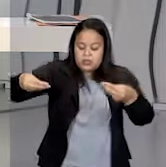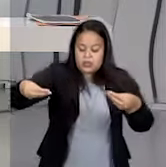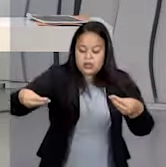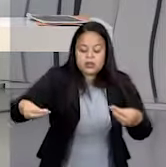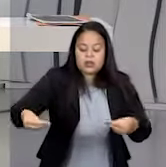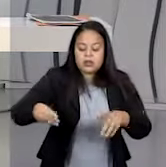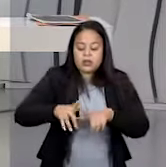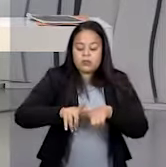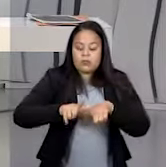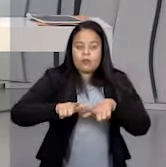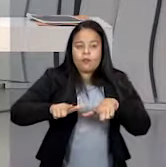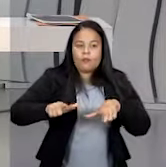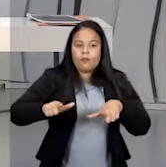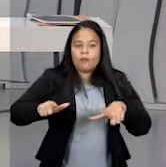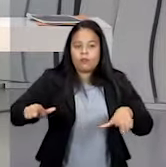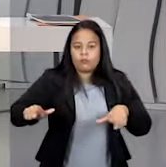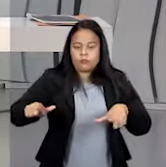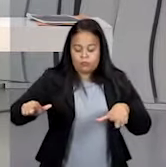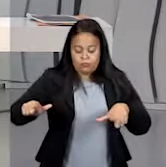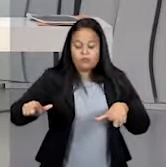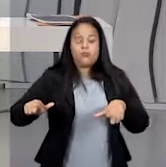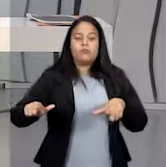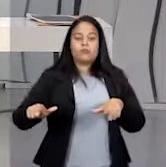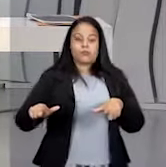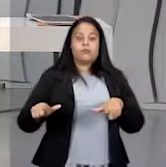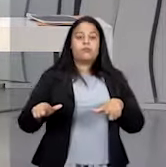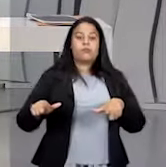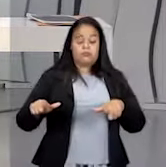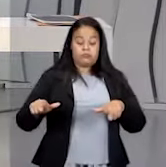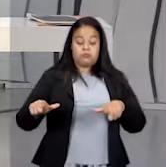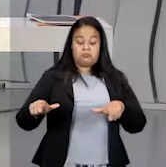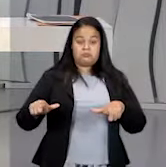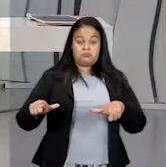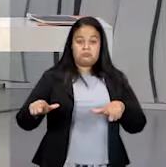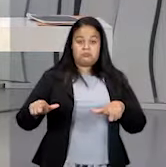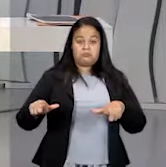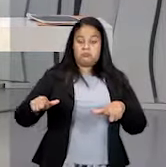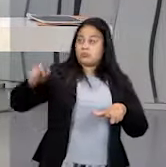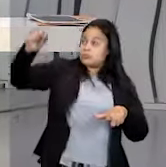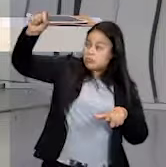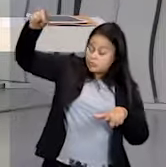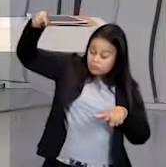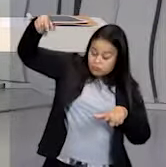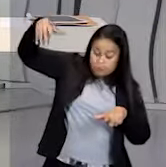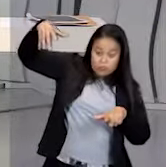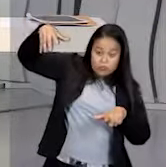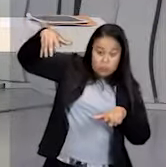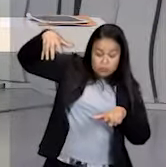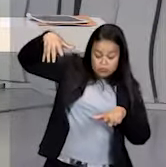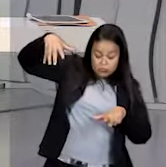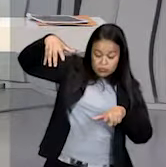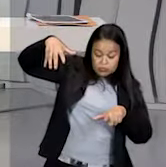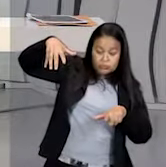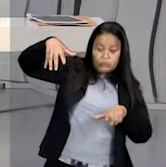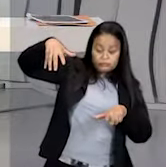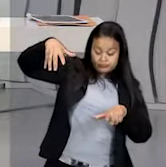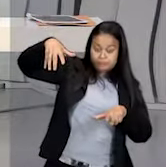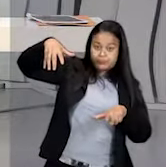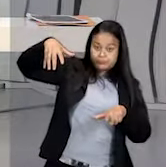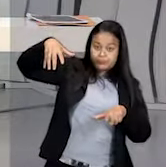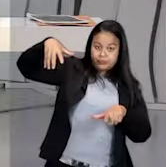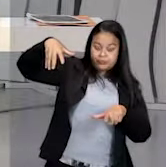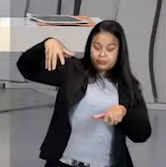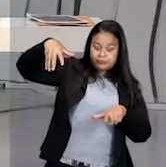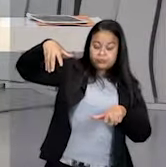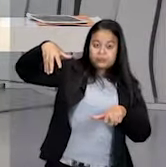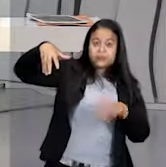Isso é pra gravar aqui, tá gente? Coloca ele aqui. E ele fica lá em exposição na luz. O acontece? Toda